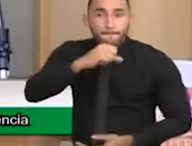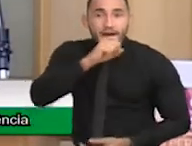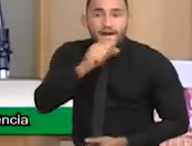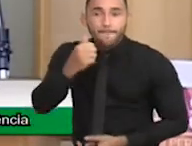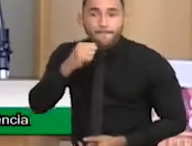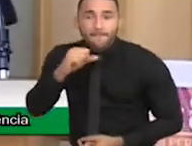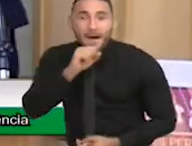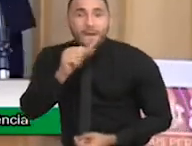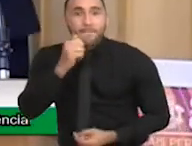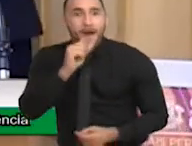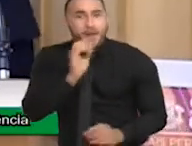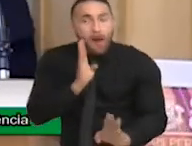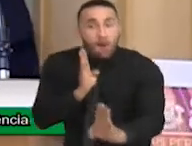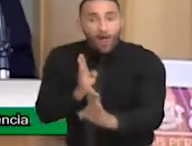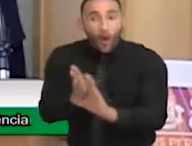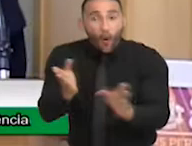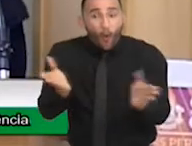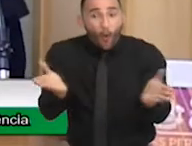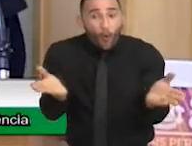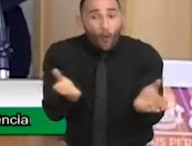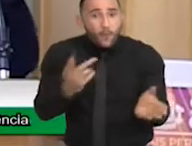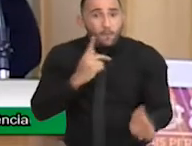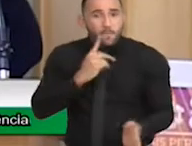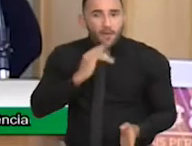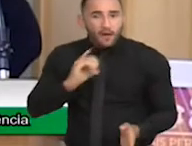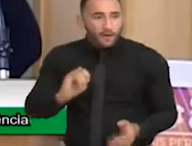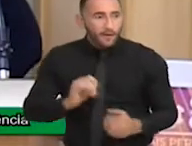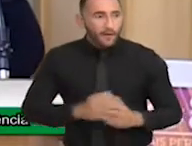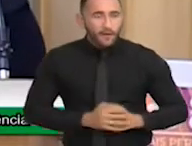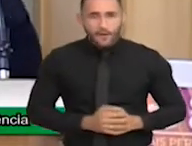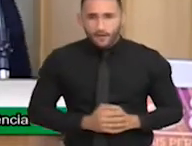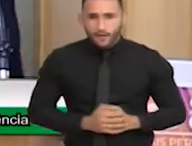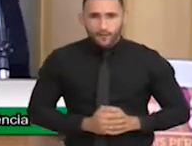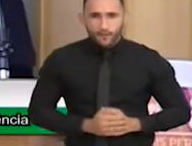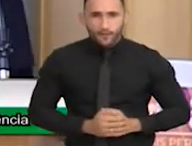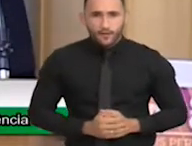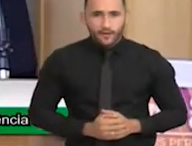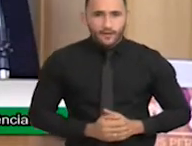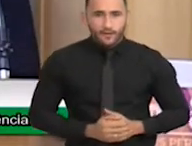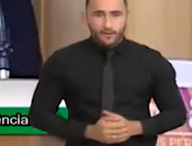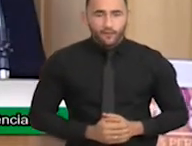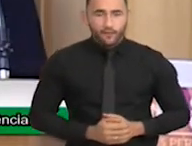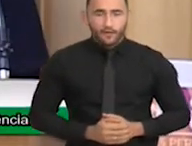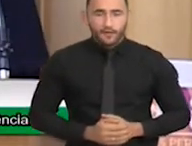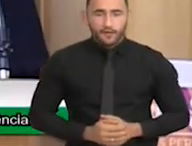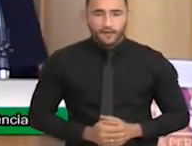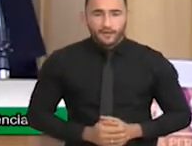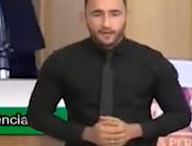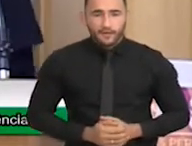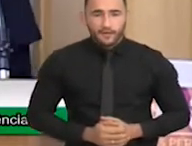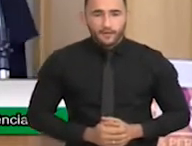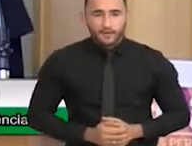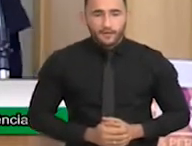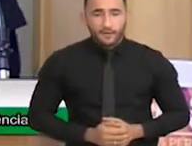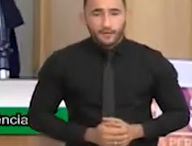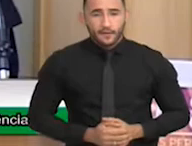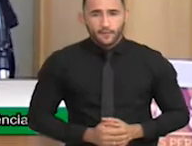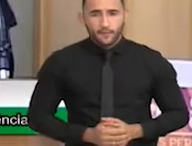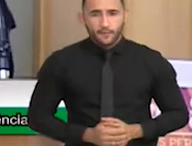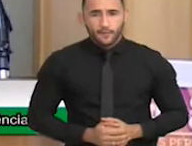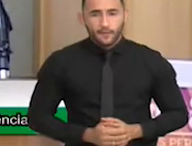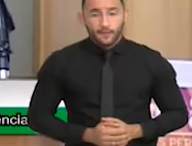porque no Brasil 78% dos pais abandonam as mães quando